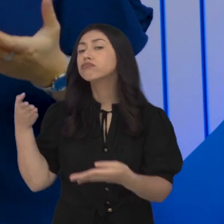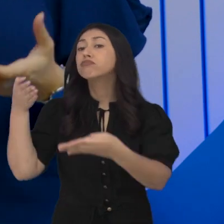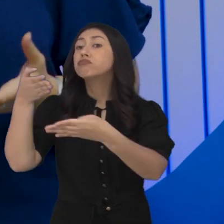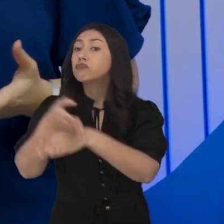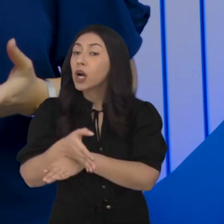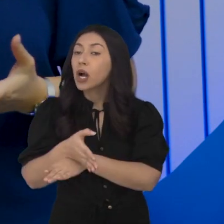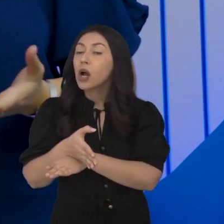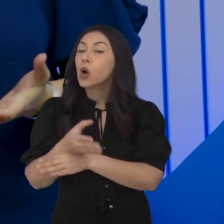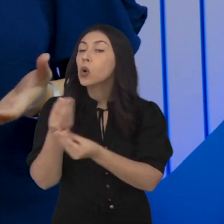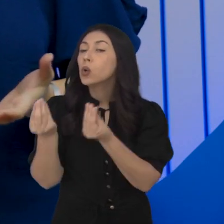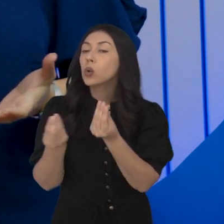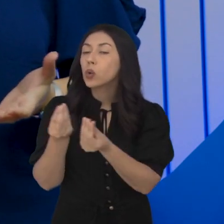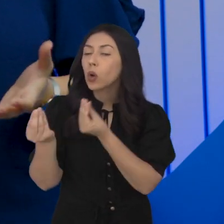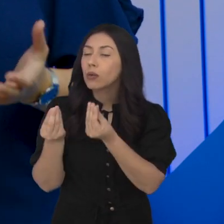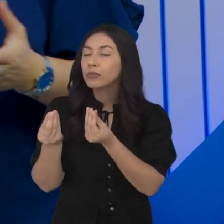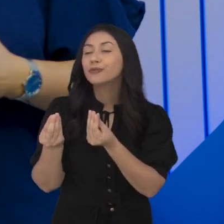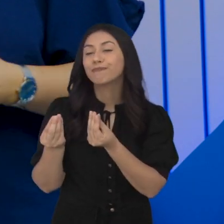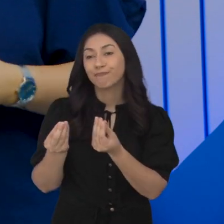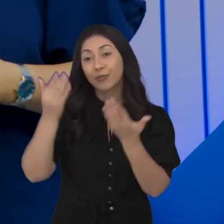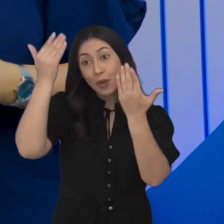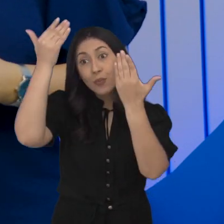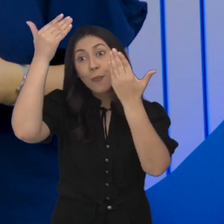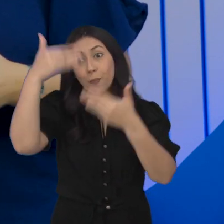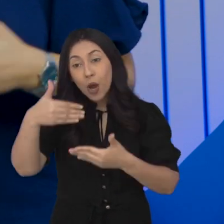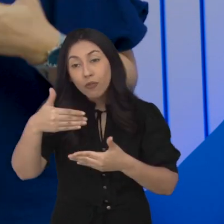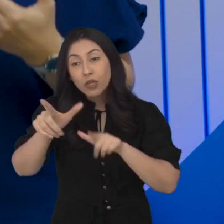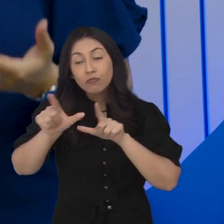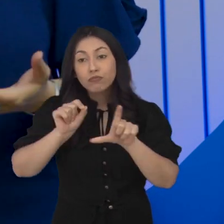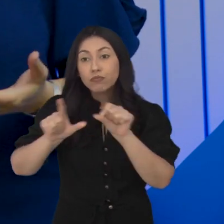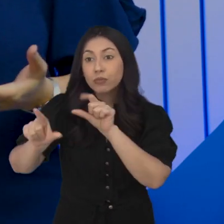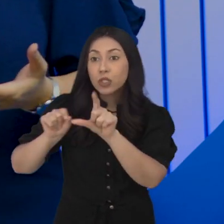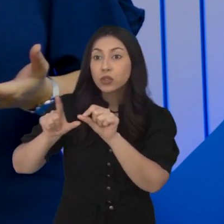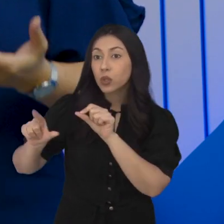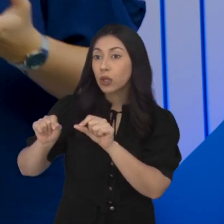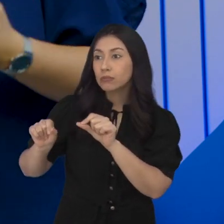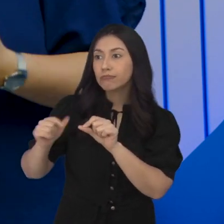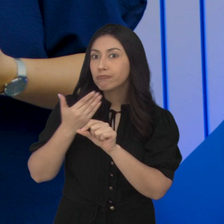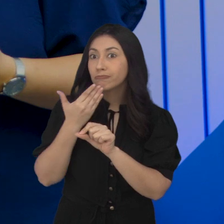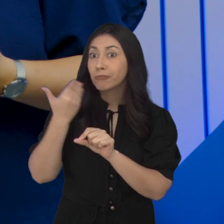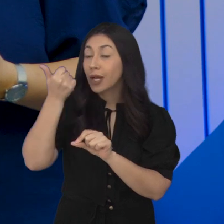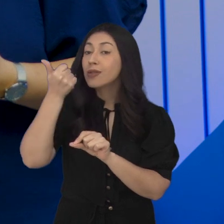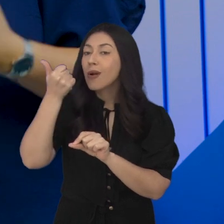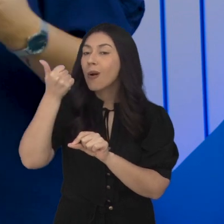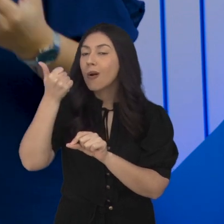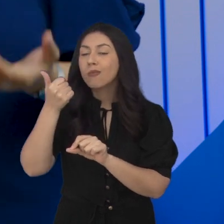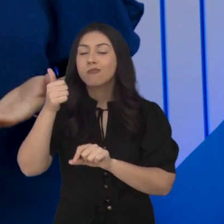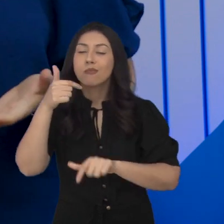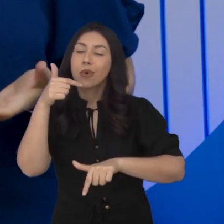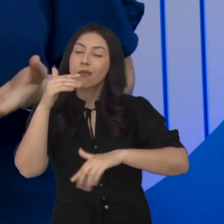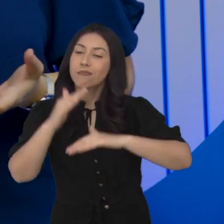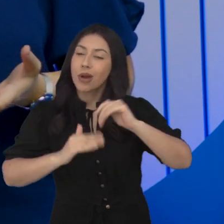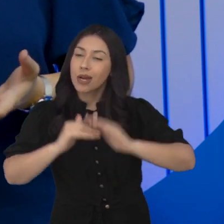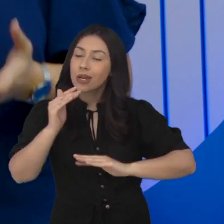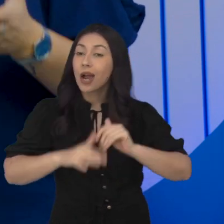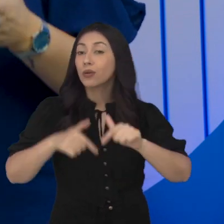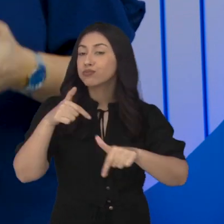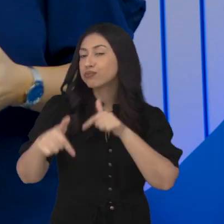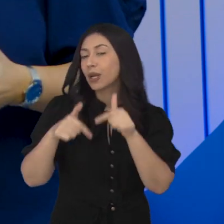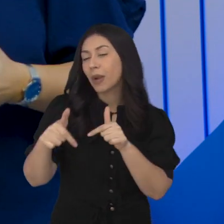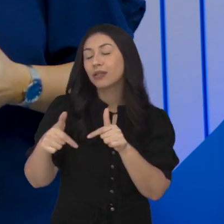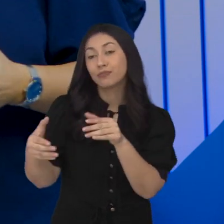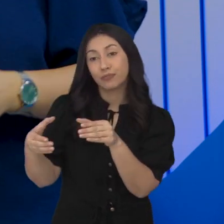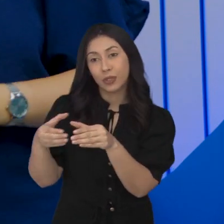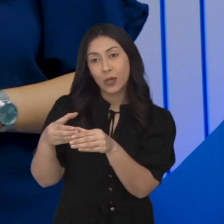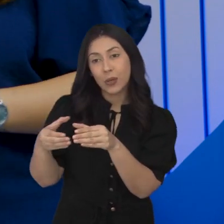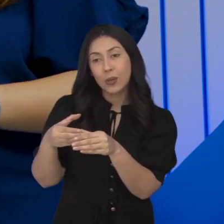ingresso nesses cargos ocorre através de processo seletivo que seleciona os candidatos mais qualificados para o exercício das funções, o